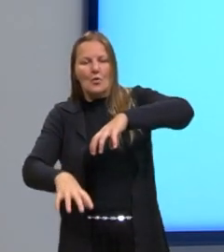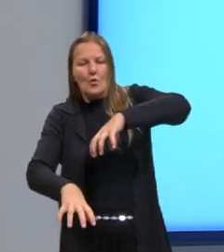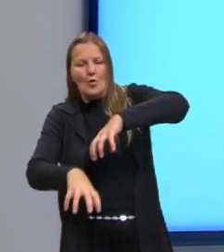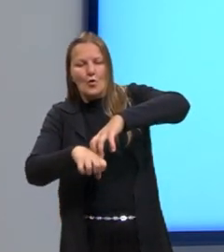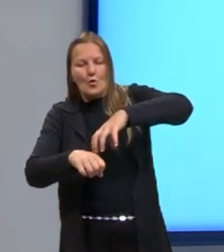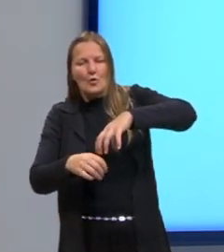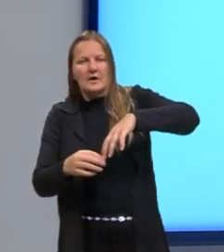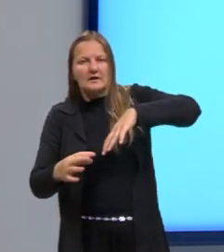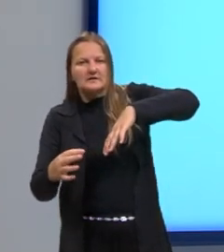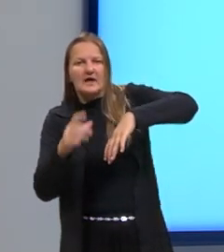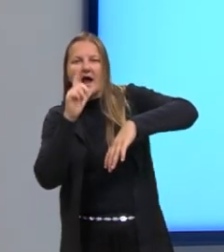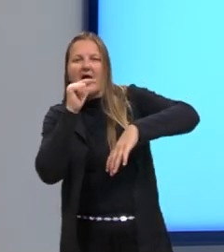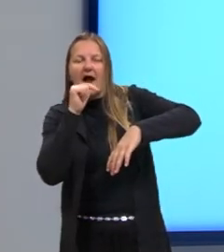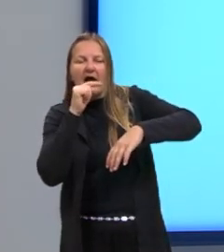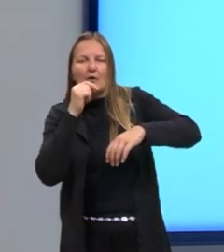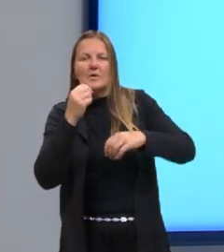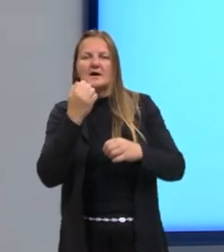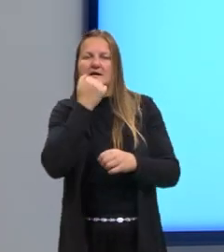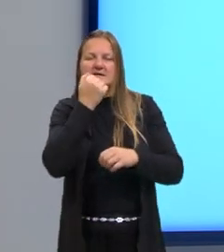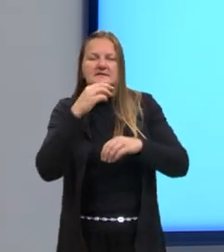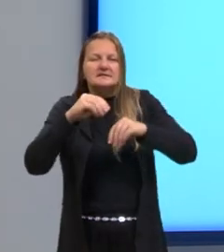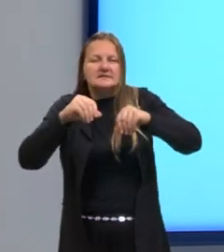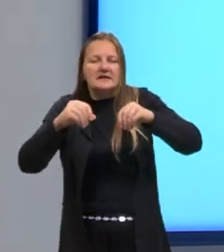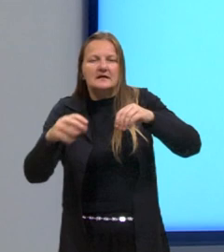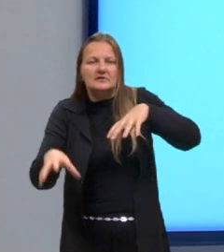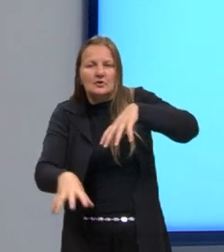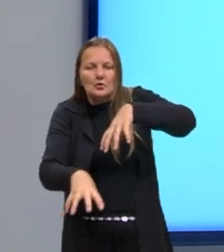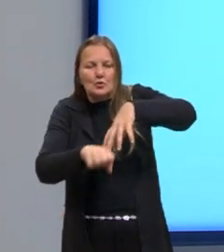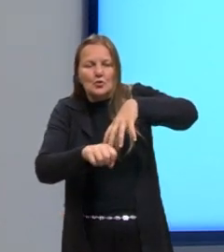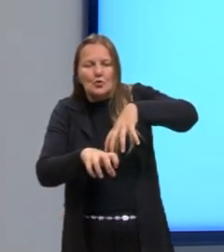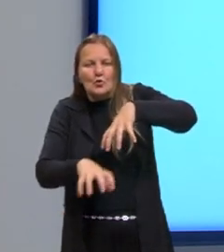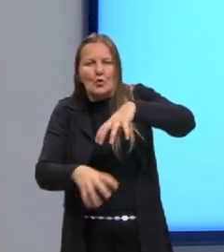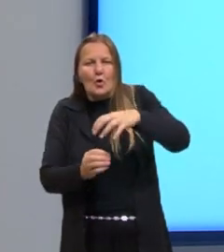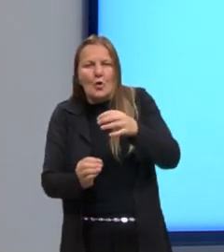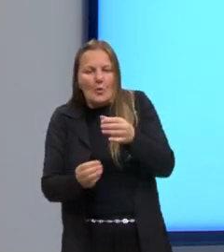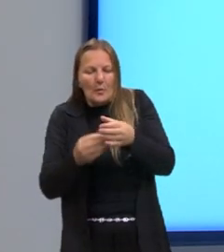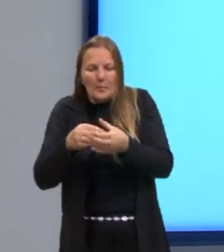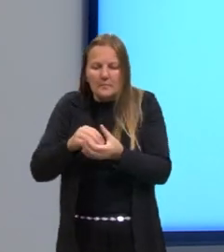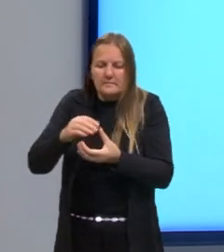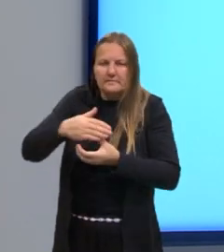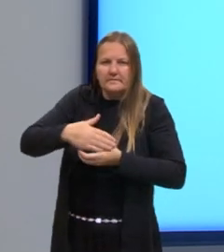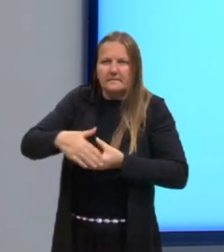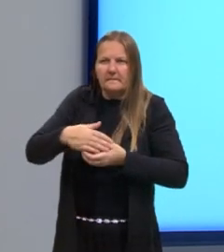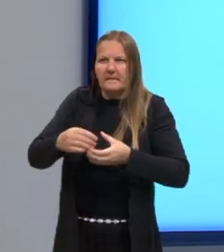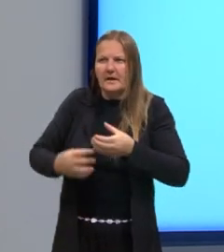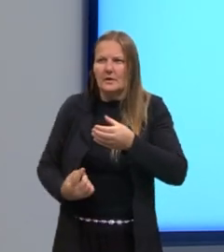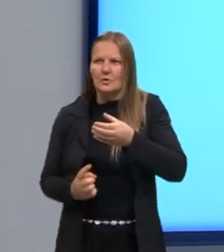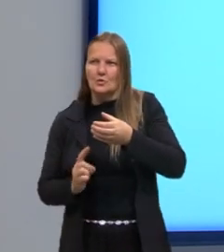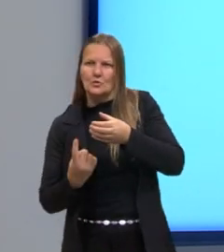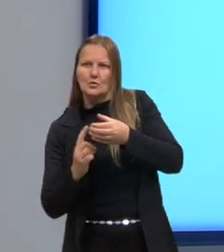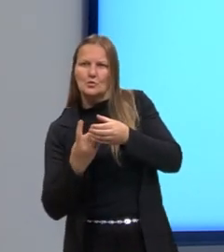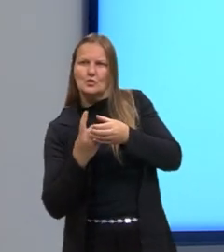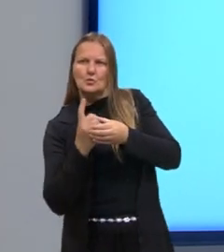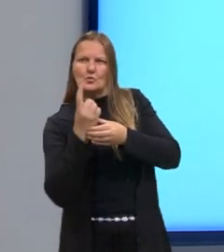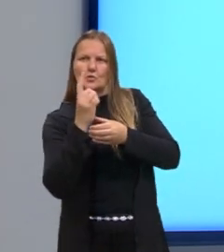no transporte de água e sais minerais, também alimento. O chilema, ele tem sentido único. Ele leva, então, os águas e